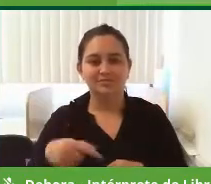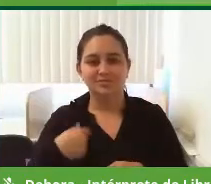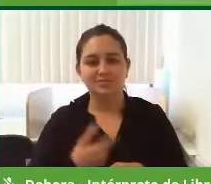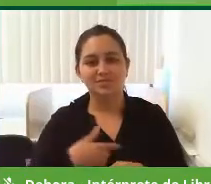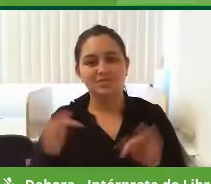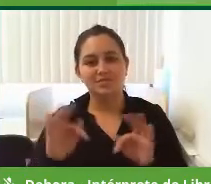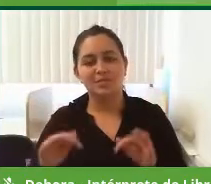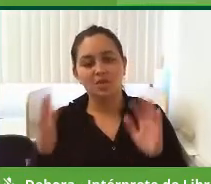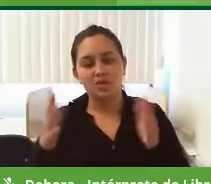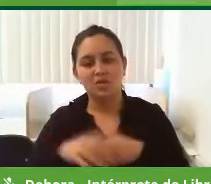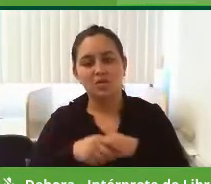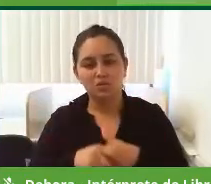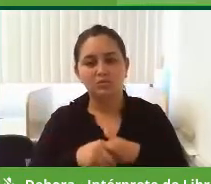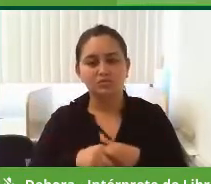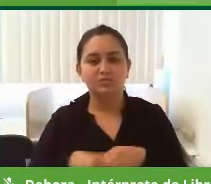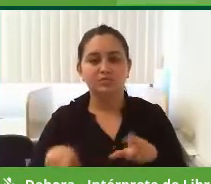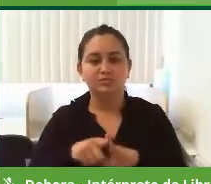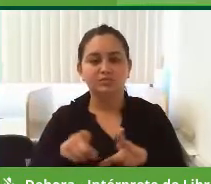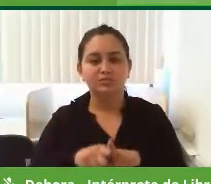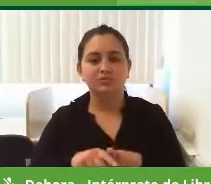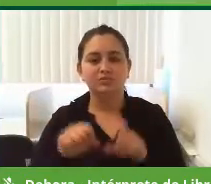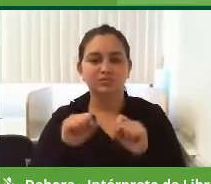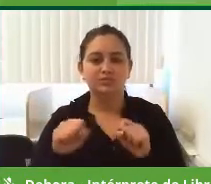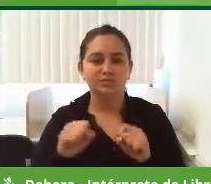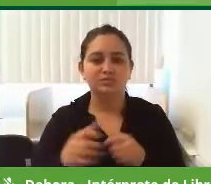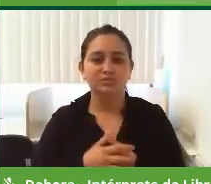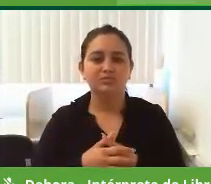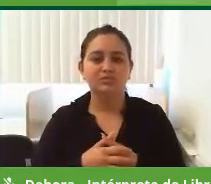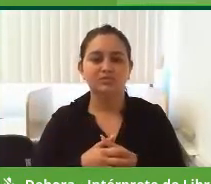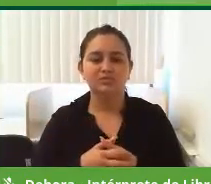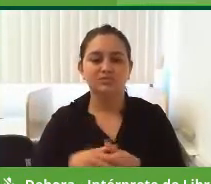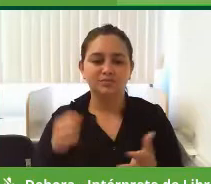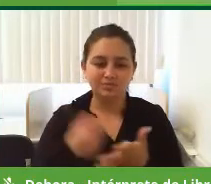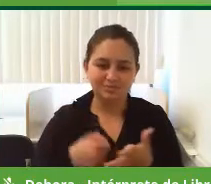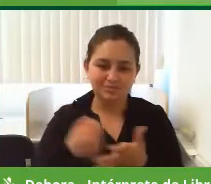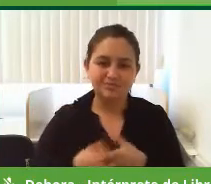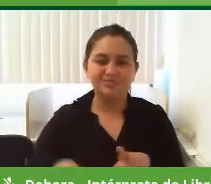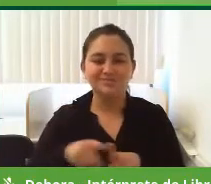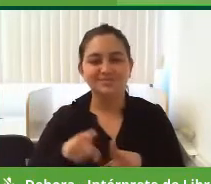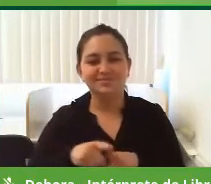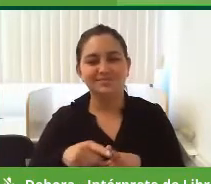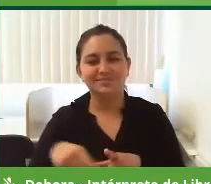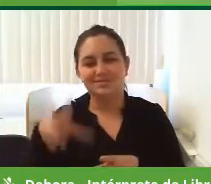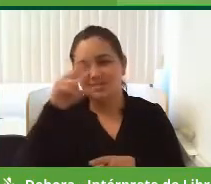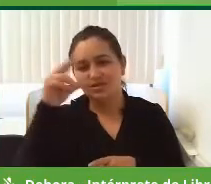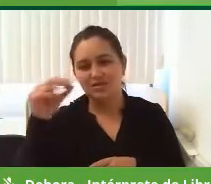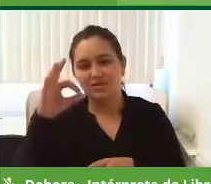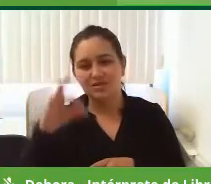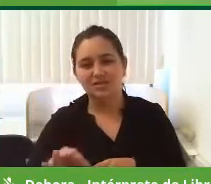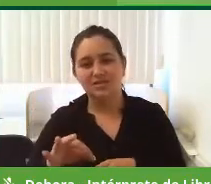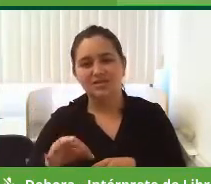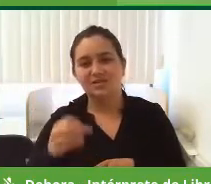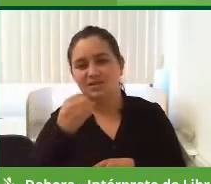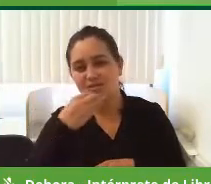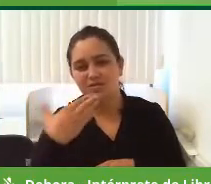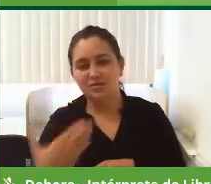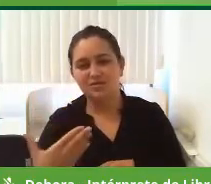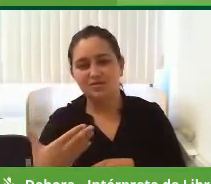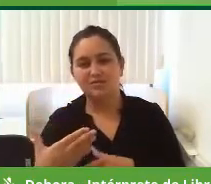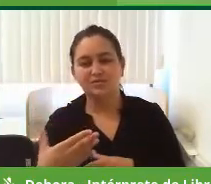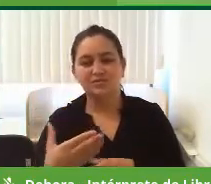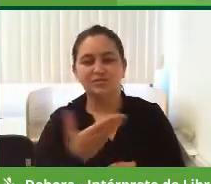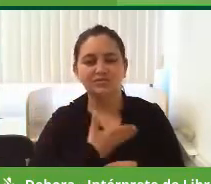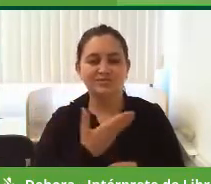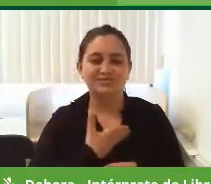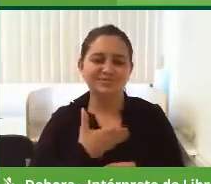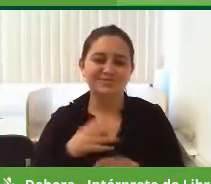assim, parabéns a vocês da faculdade, pode contar com esse parceiro que vai ser esse prefeito, tenho certeza que você é um parceiro muito grande da